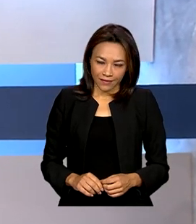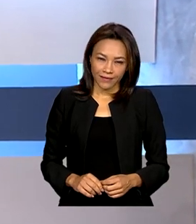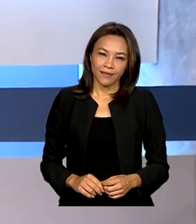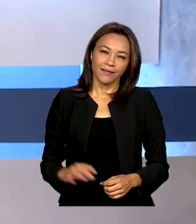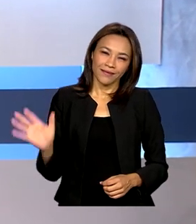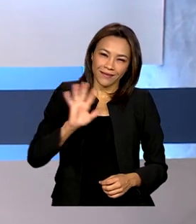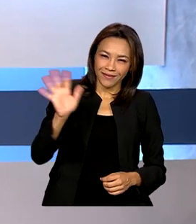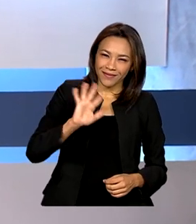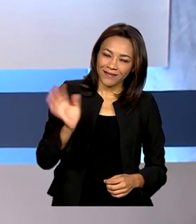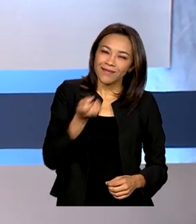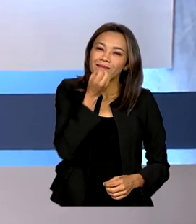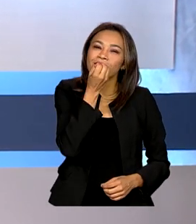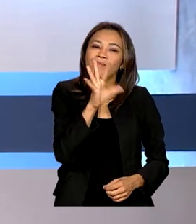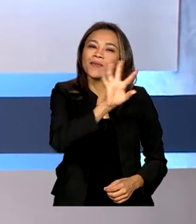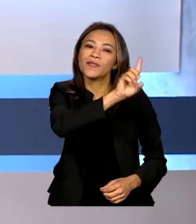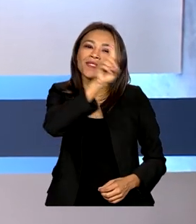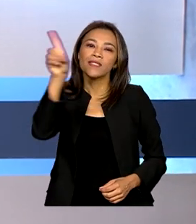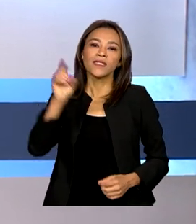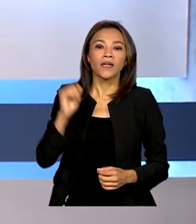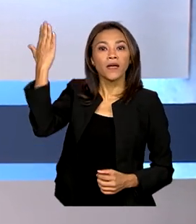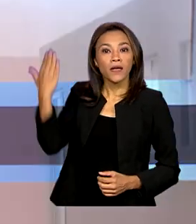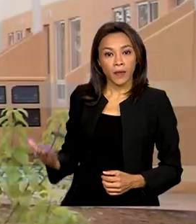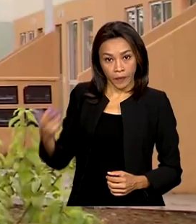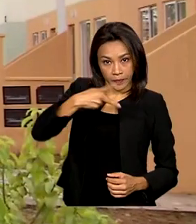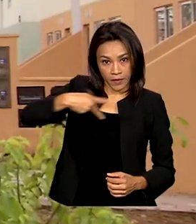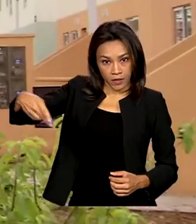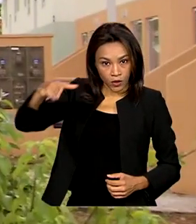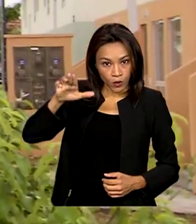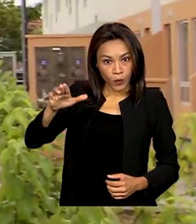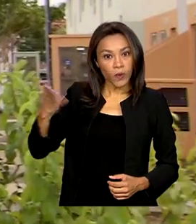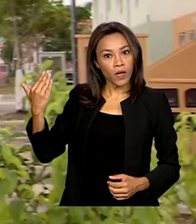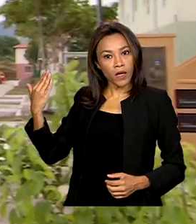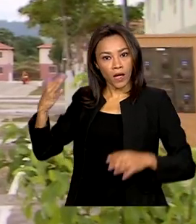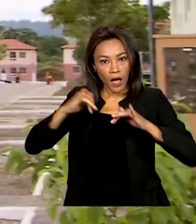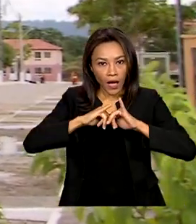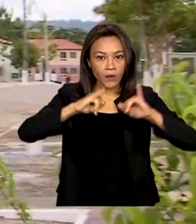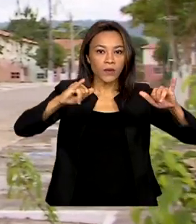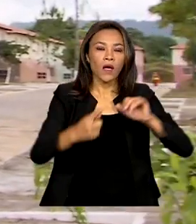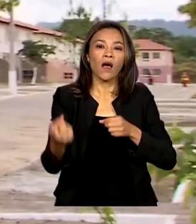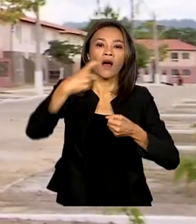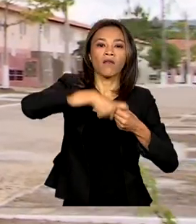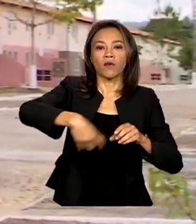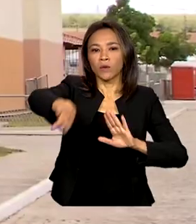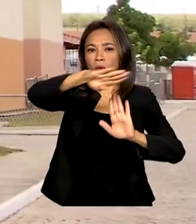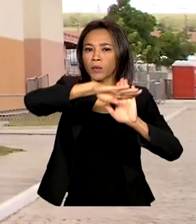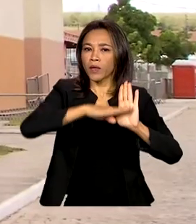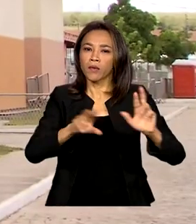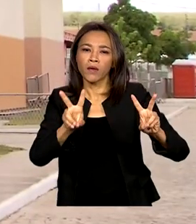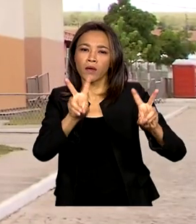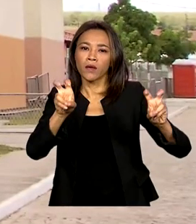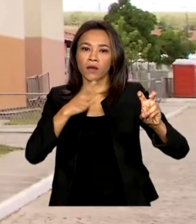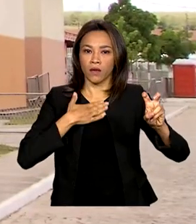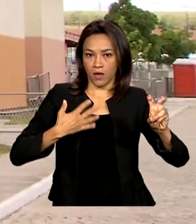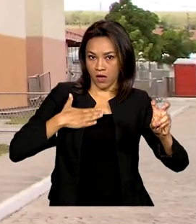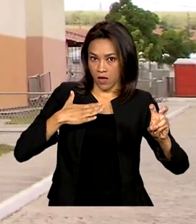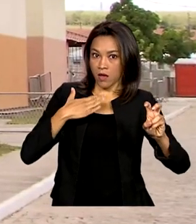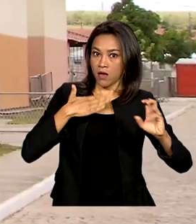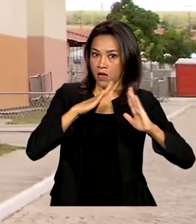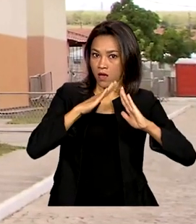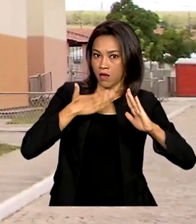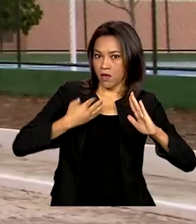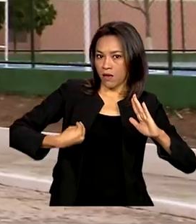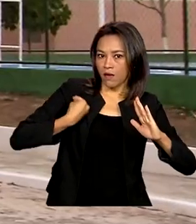Olá, bom dia. Presidente Lula anuncia a retomada do programa Minha Casa Minha Vida. Serão